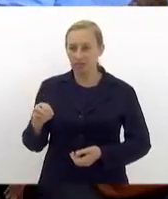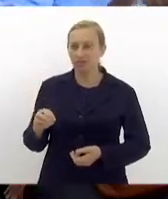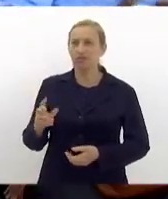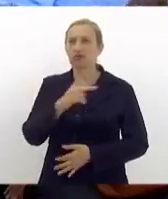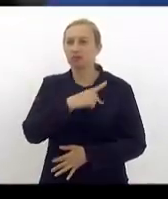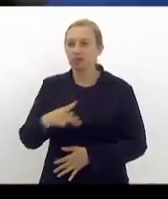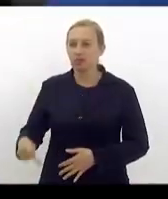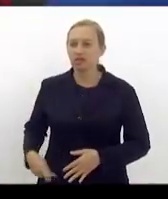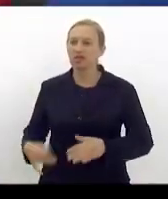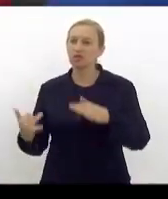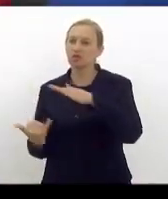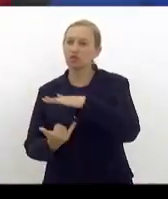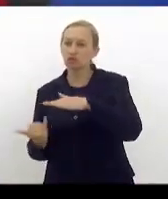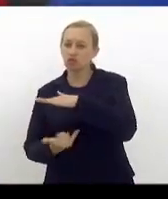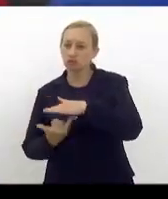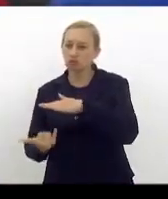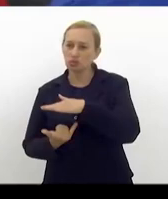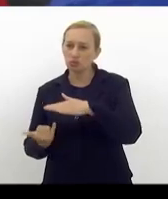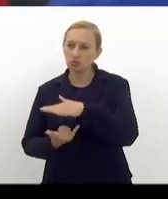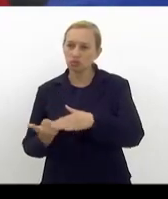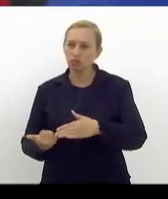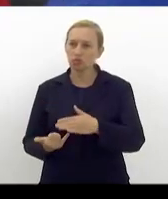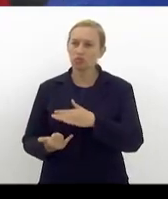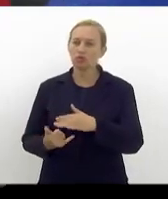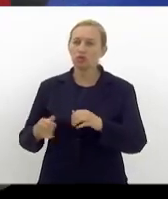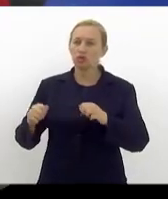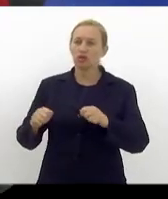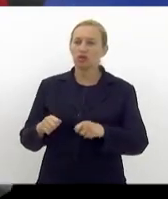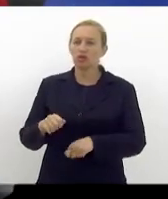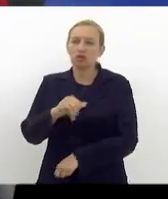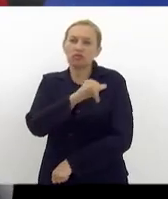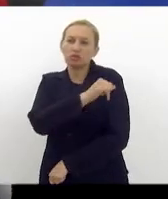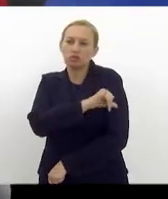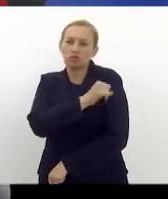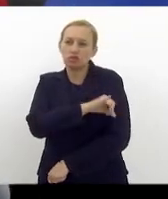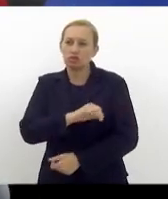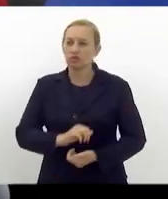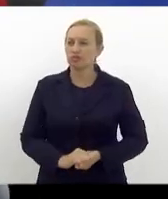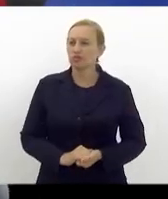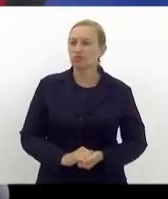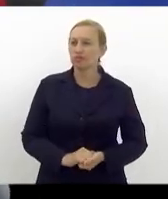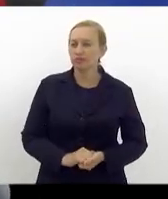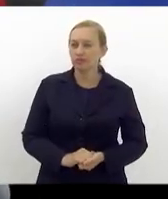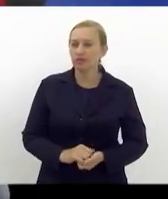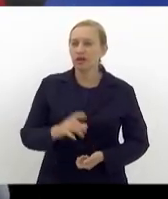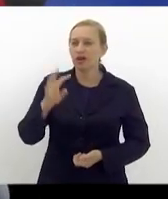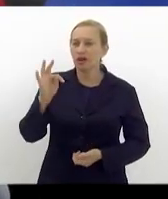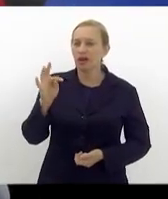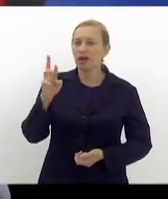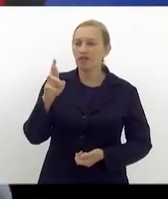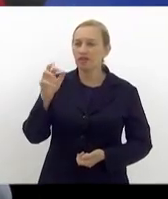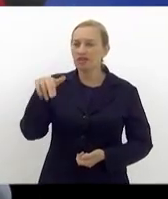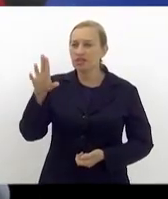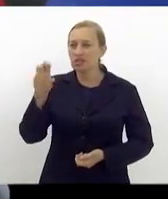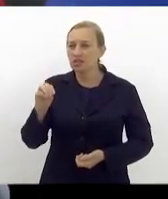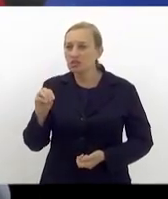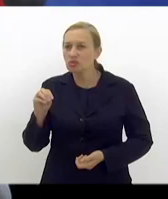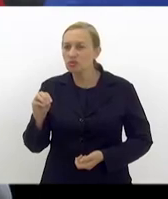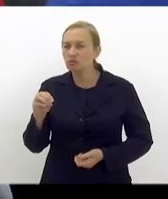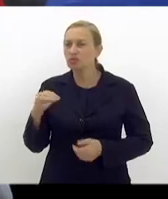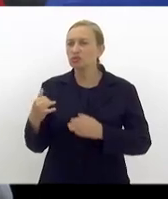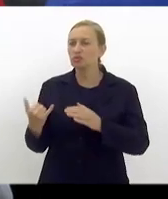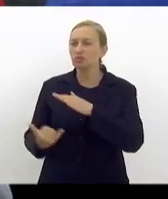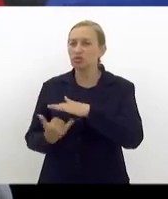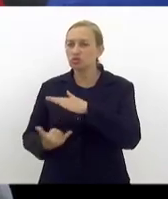Bem-vindo, Luiz. Francisco Josemar, diretor financeiro. Mexe com a grana, hein? Do Instituto.